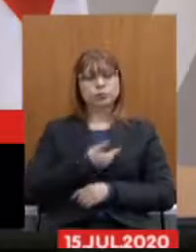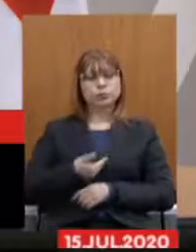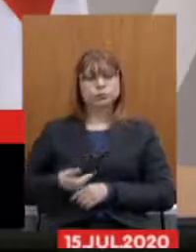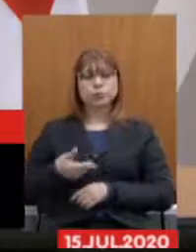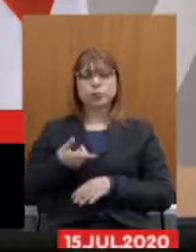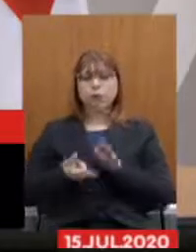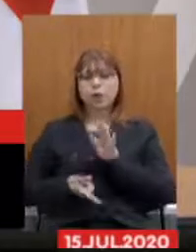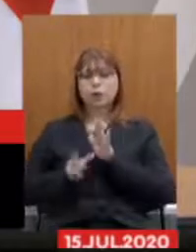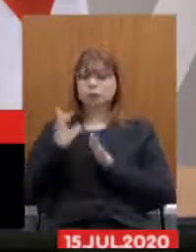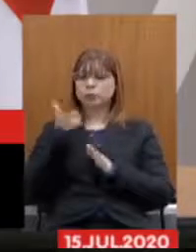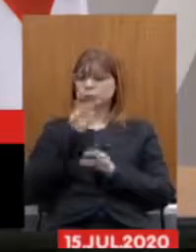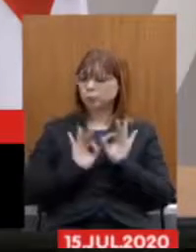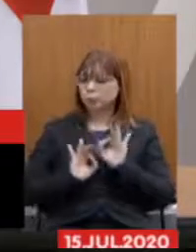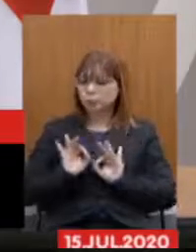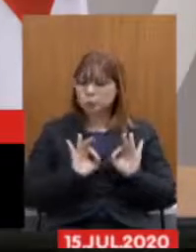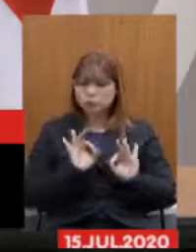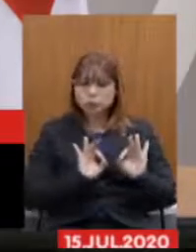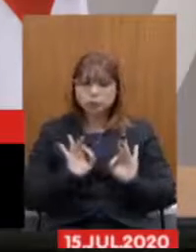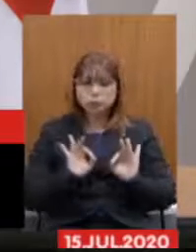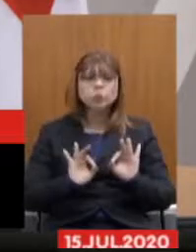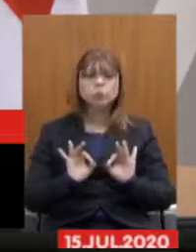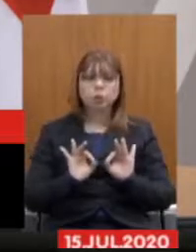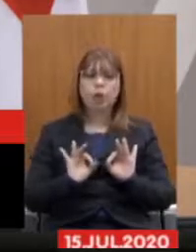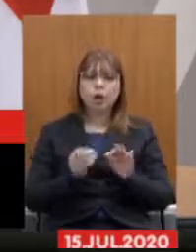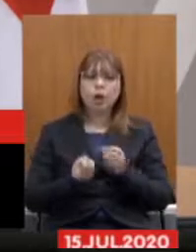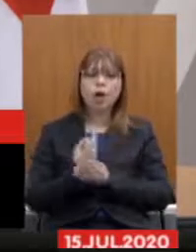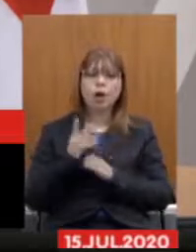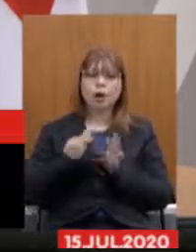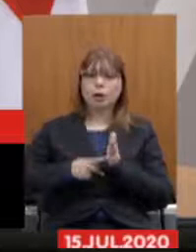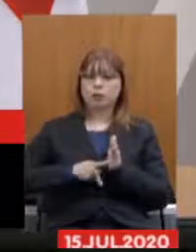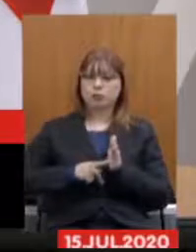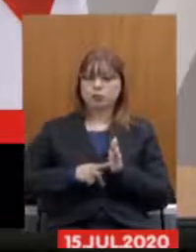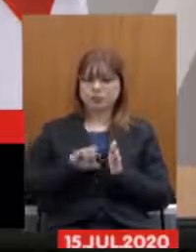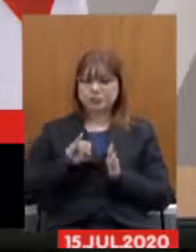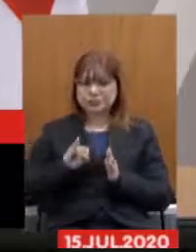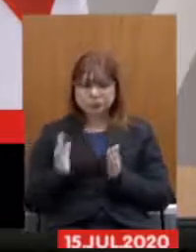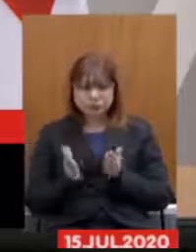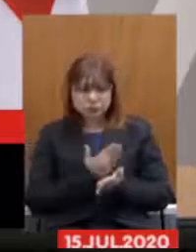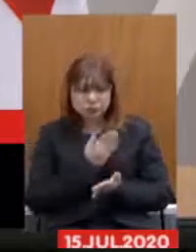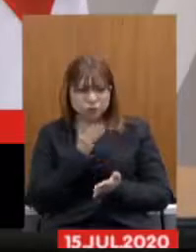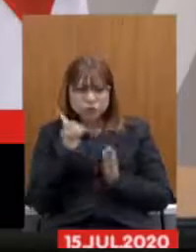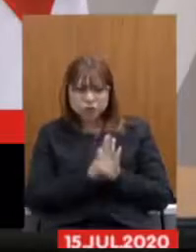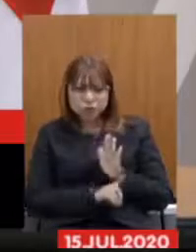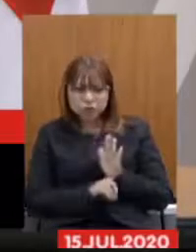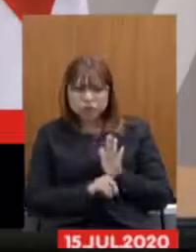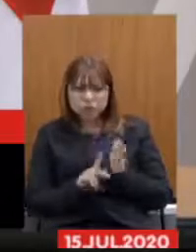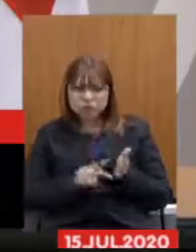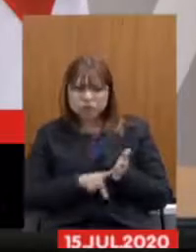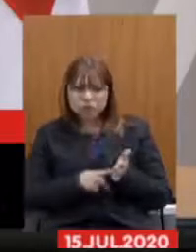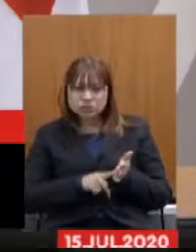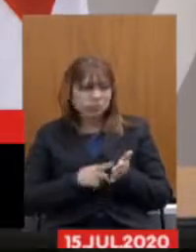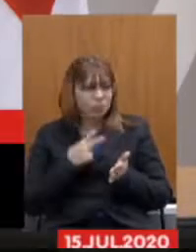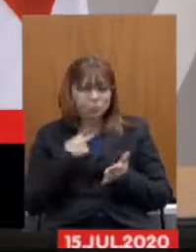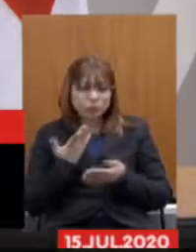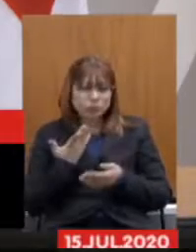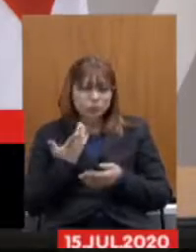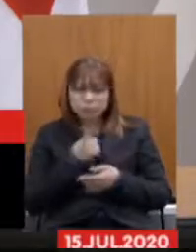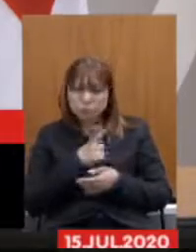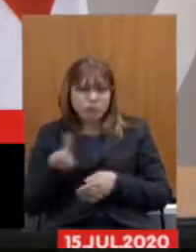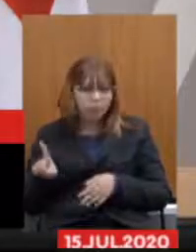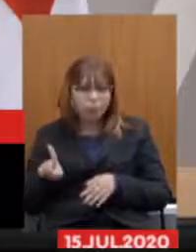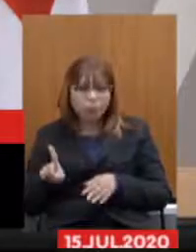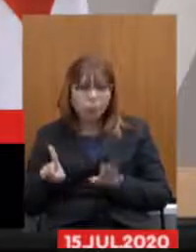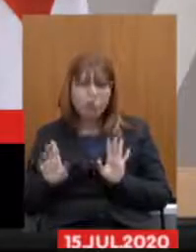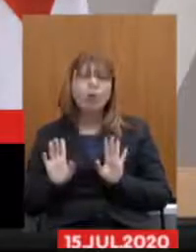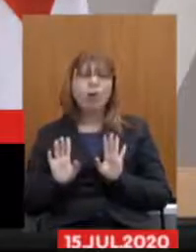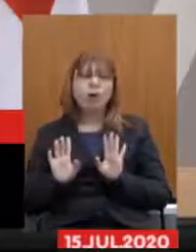organizar em sindicato e a retirada desse direito que está sendo colocada pelo governo daquele